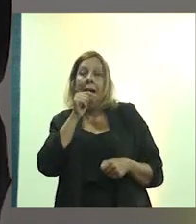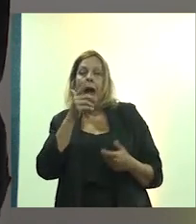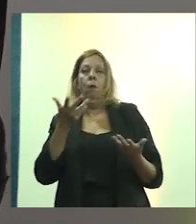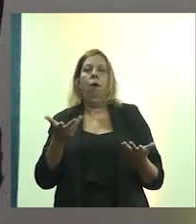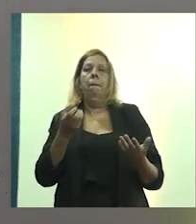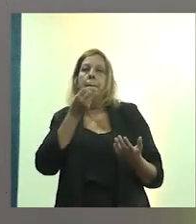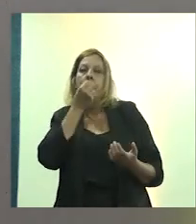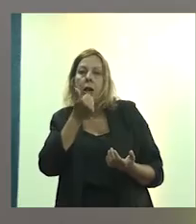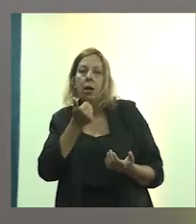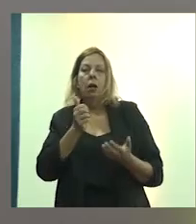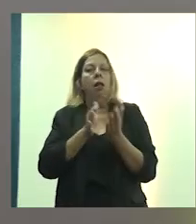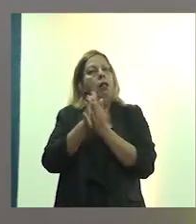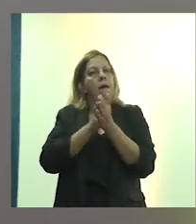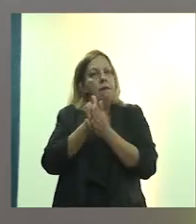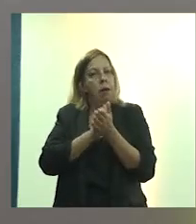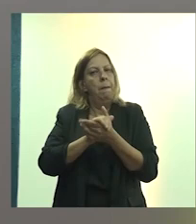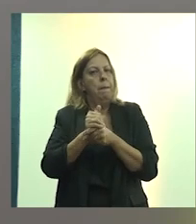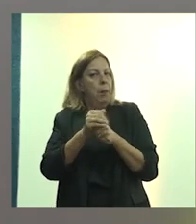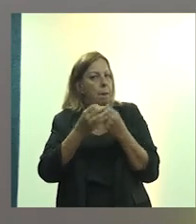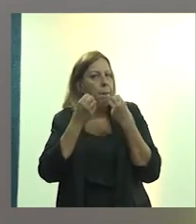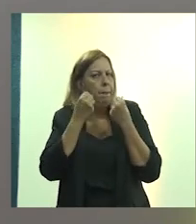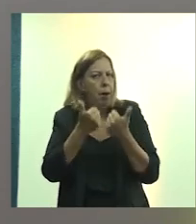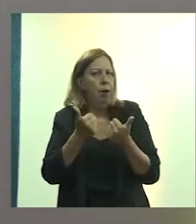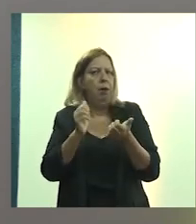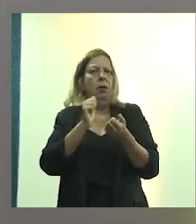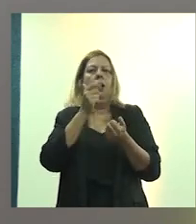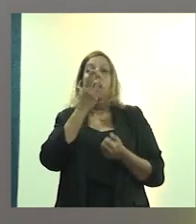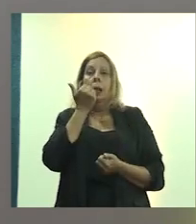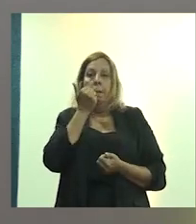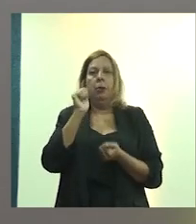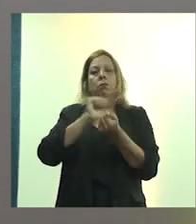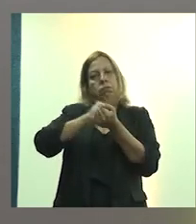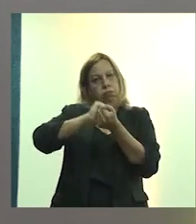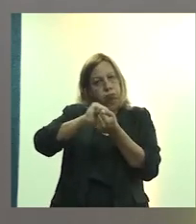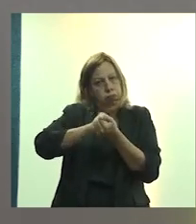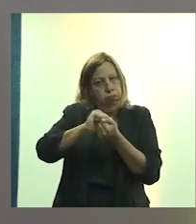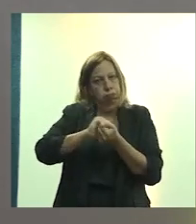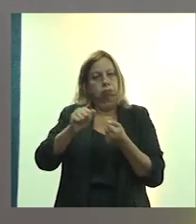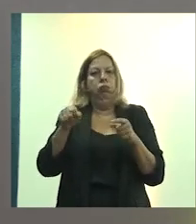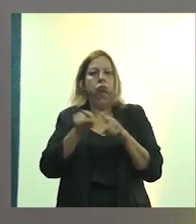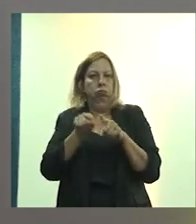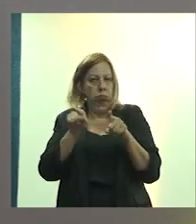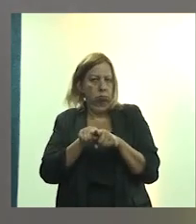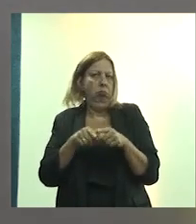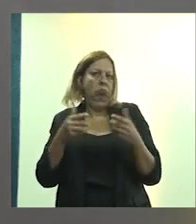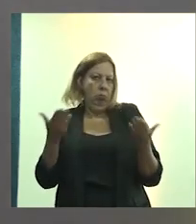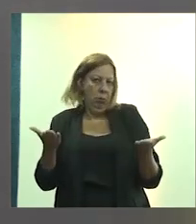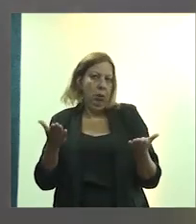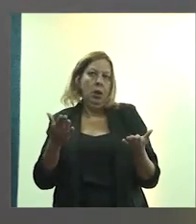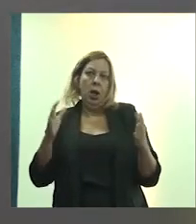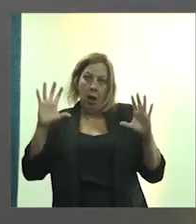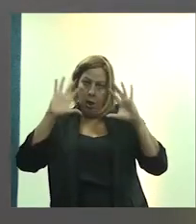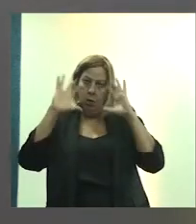higiene pessoal e de alimentos. Isso resolve a incidência da diarreia.